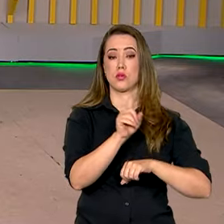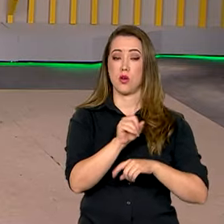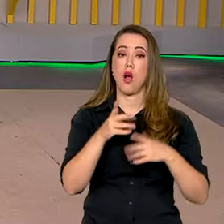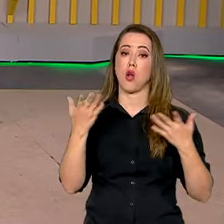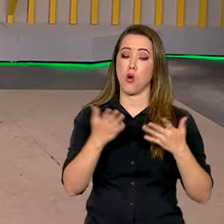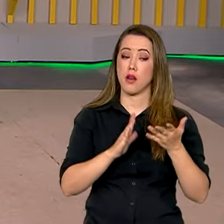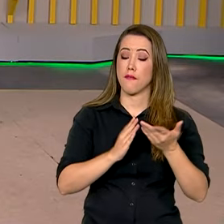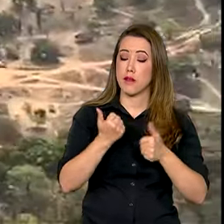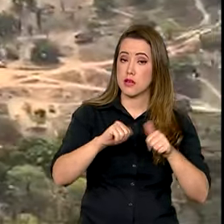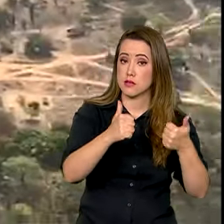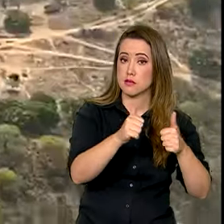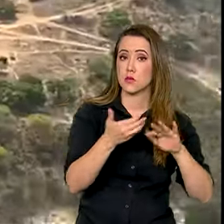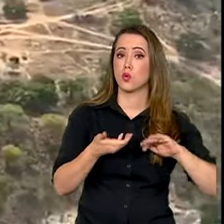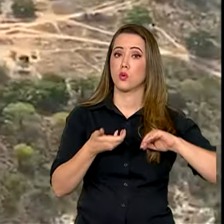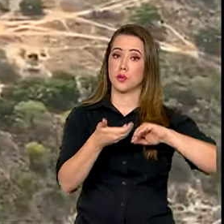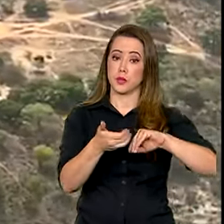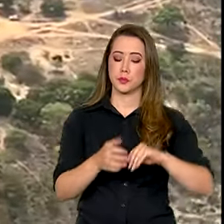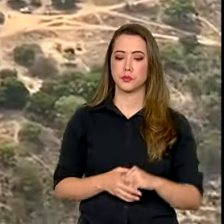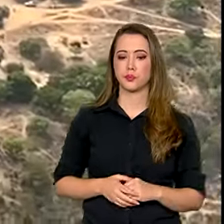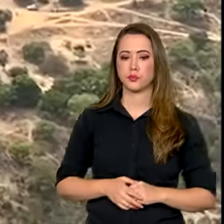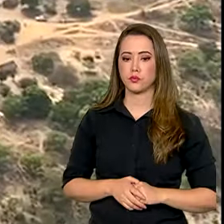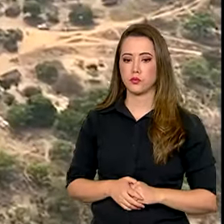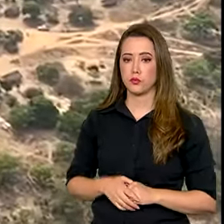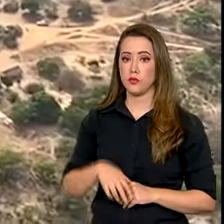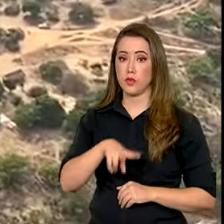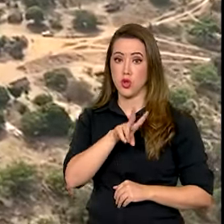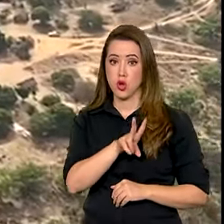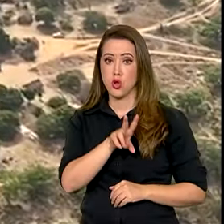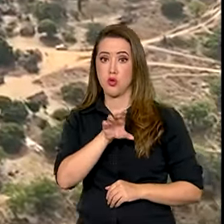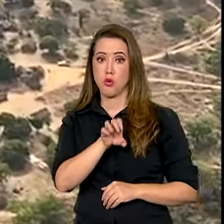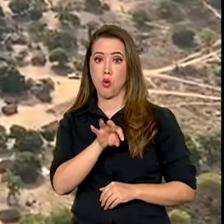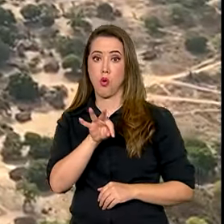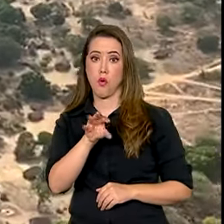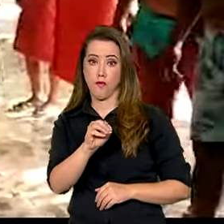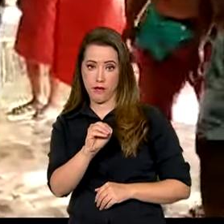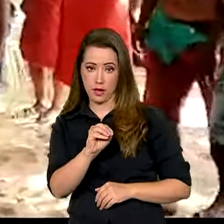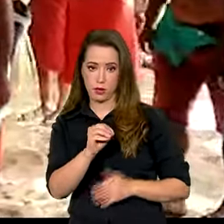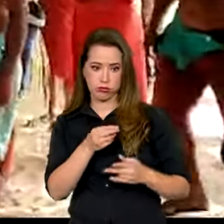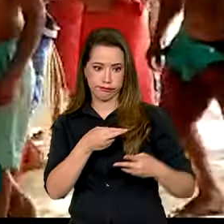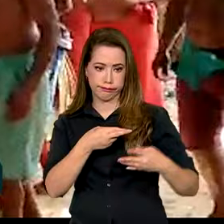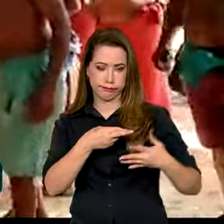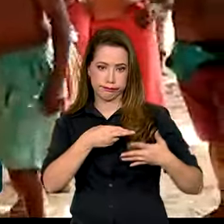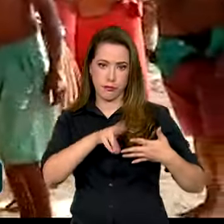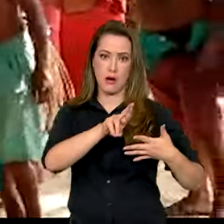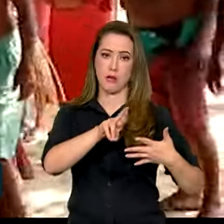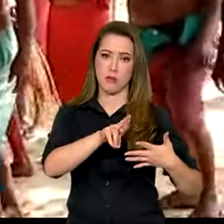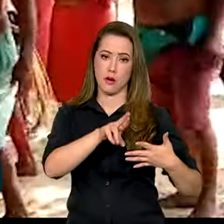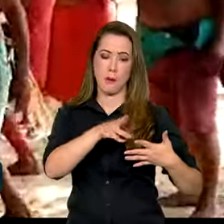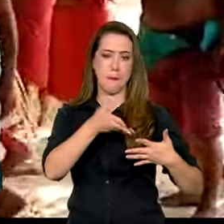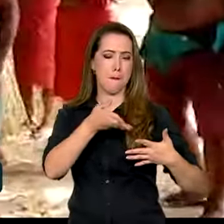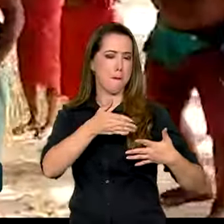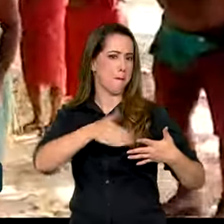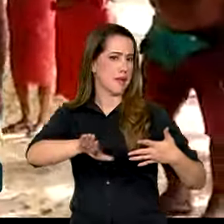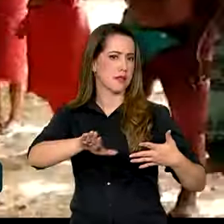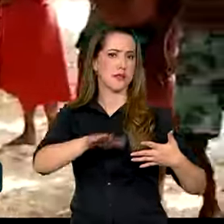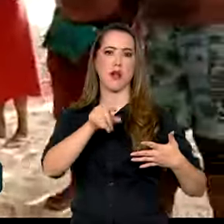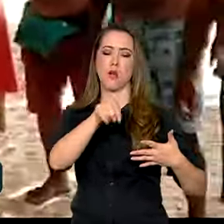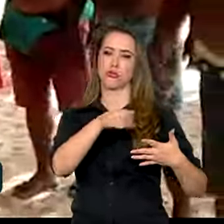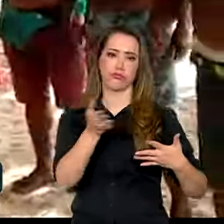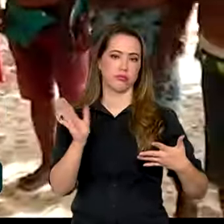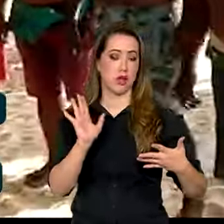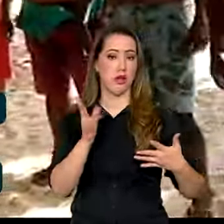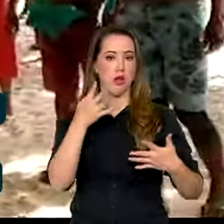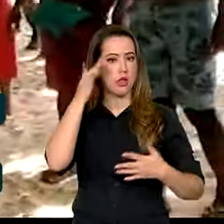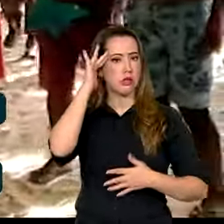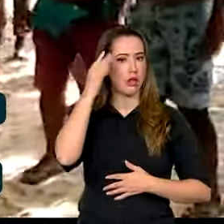Congresso Nacional. Com o veto parcial do presidente Lula, prevalece o entendimento de que não há